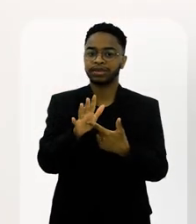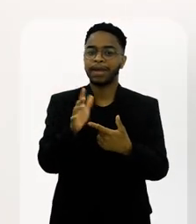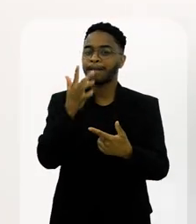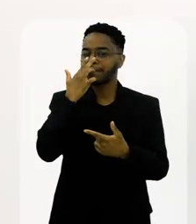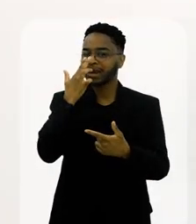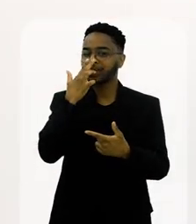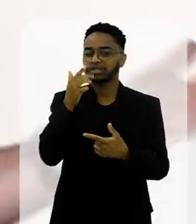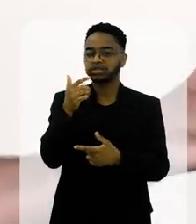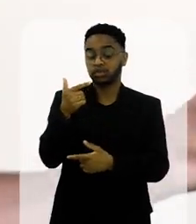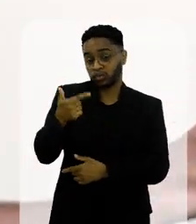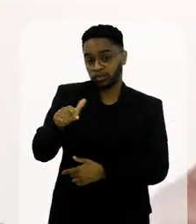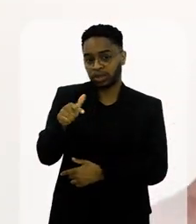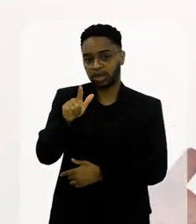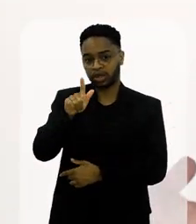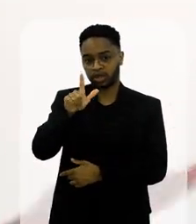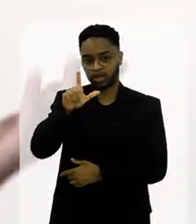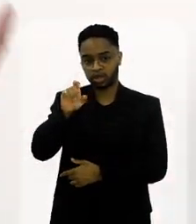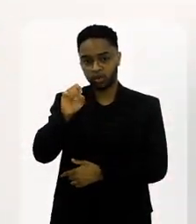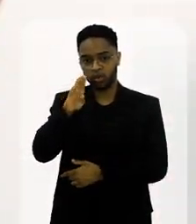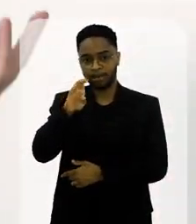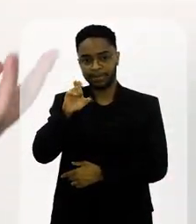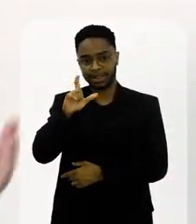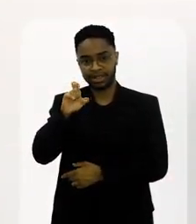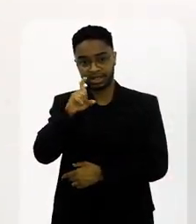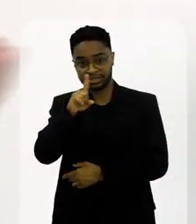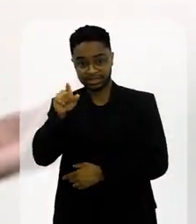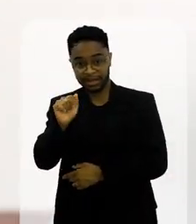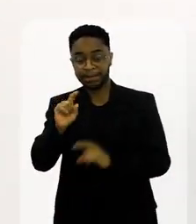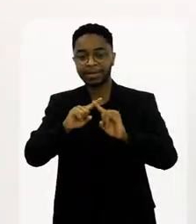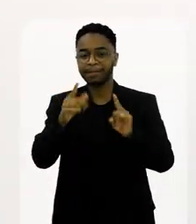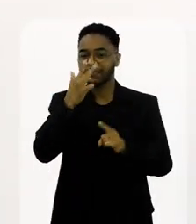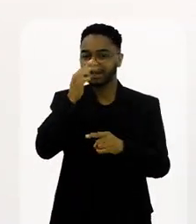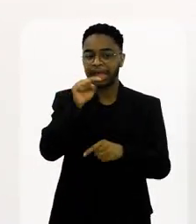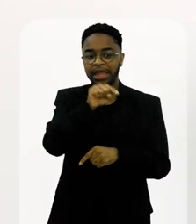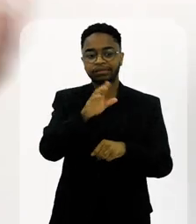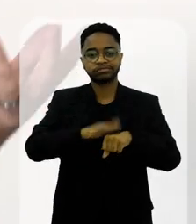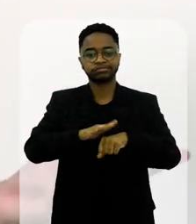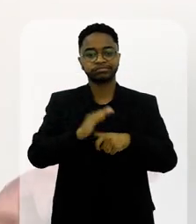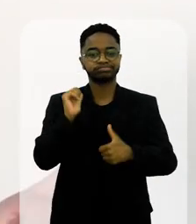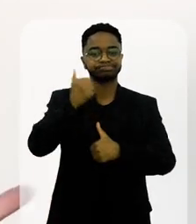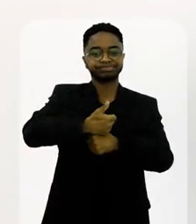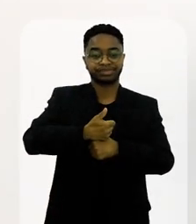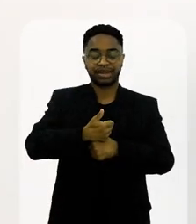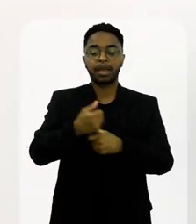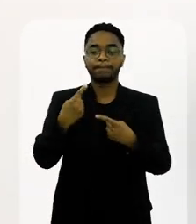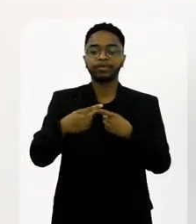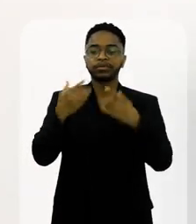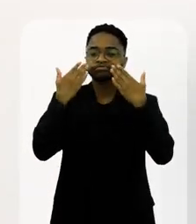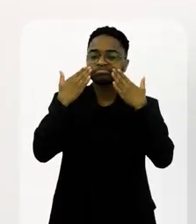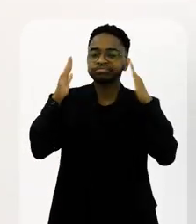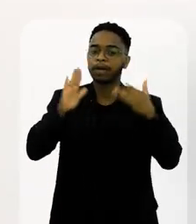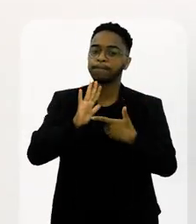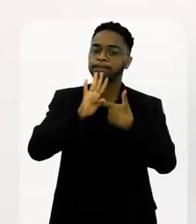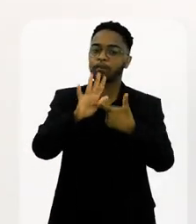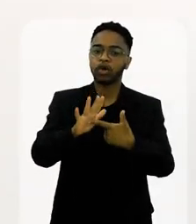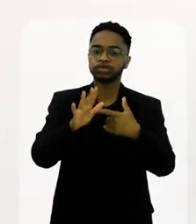brinco que ele é a globeleza, não tem mais a globeleza, agora a figura da globeleza, é o Milton. Ele é o sinônimo de carnaval e ele faz aquilo muito bem.